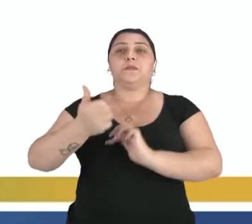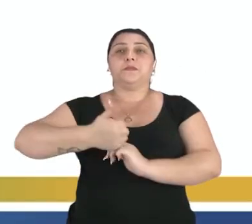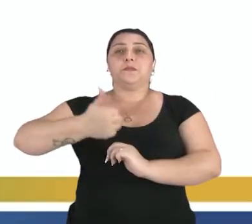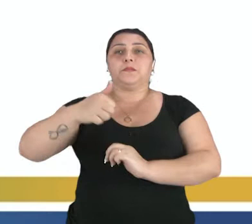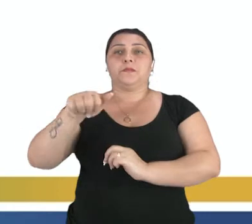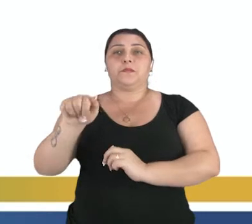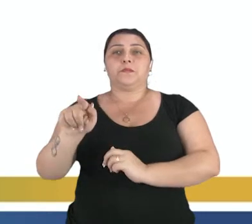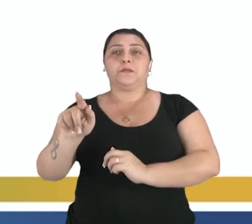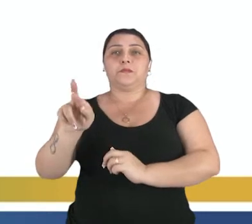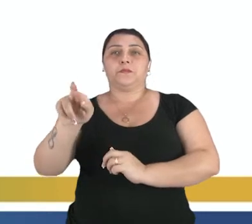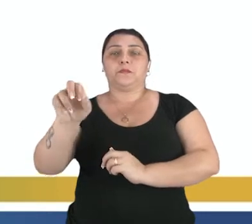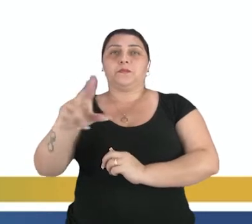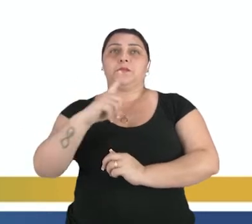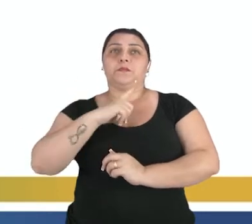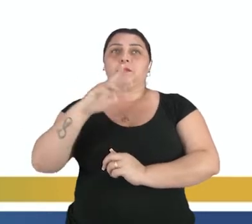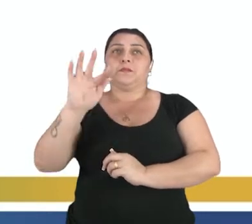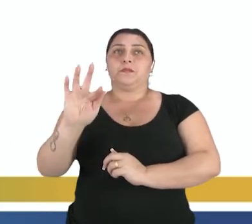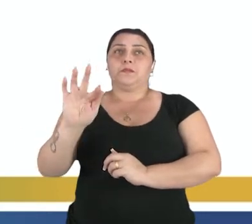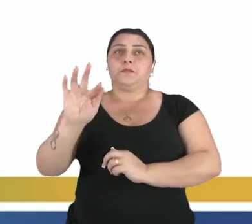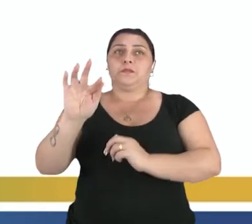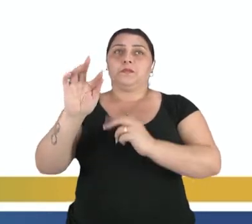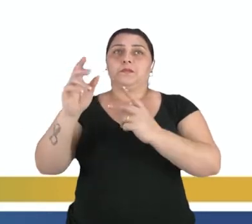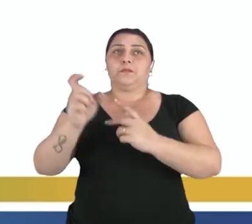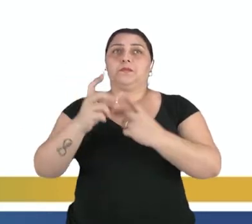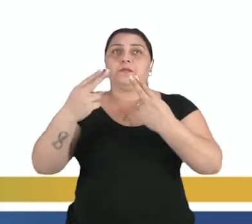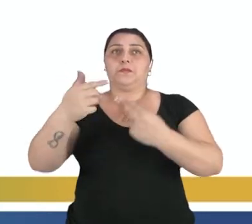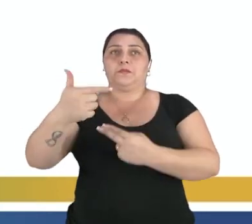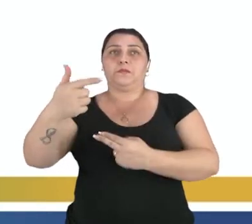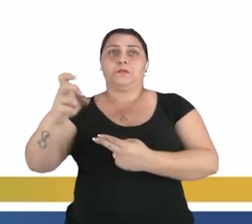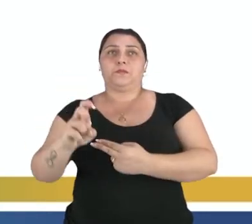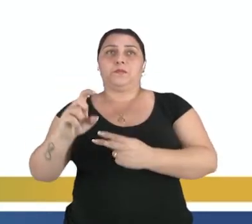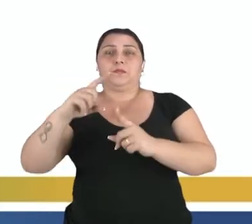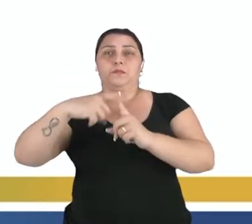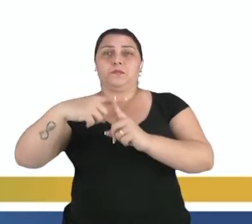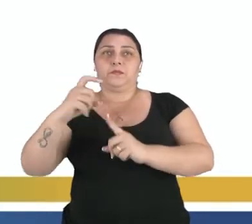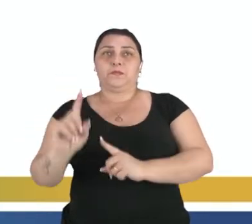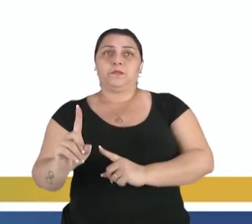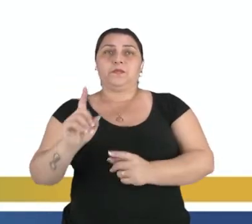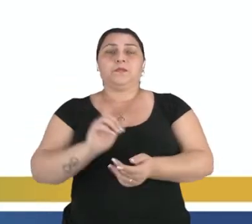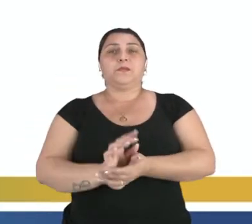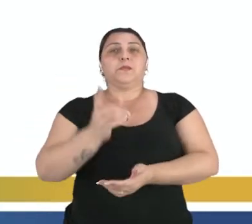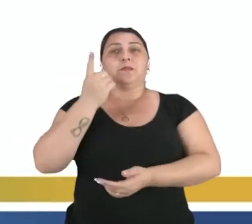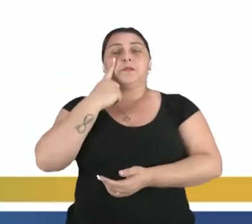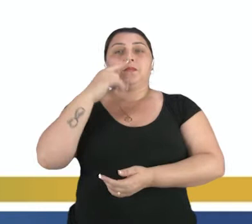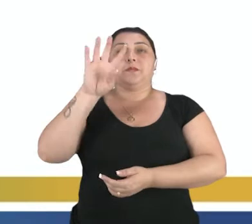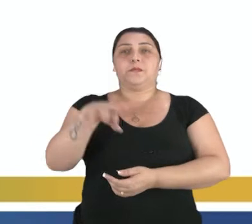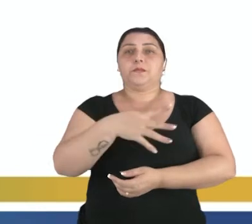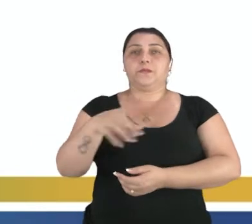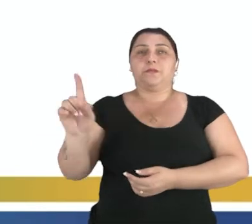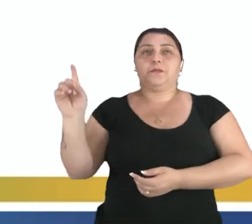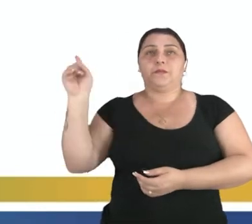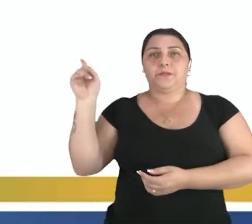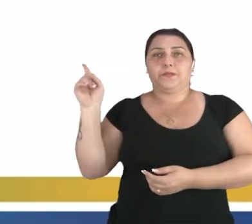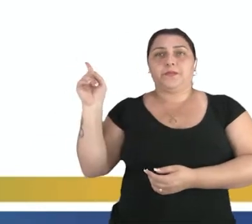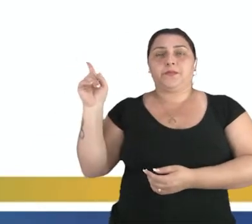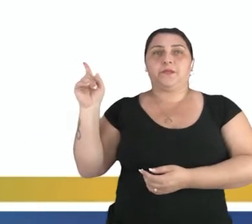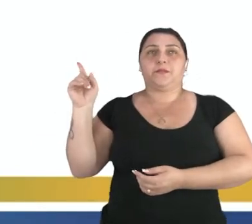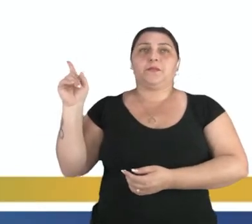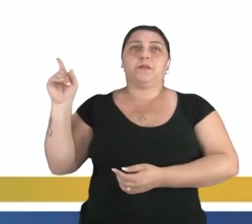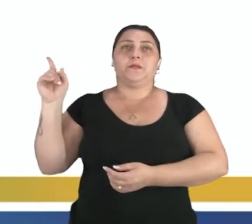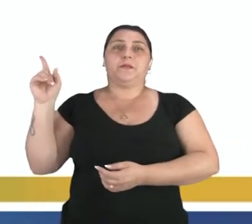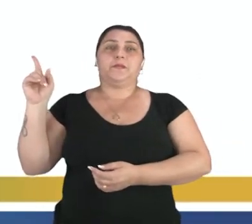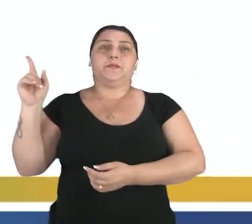primeiro grau. Nós temos aí uma f de x igual a 2x mais 1 e aí nós vamos trabalhar na tabela